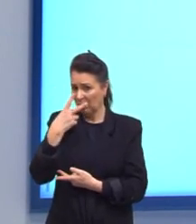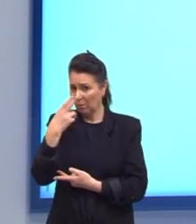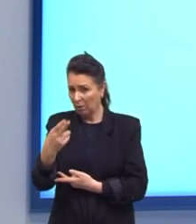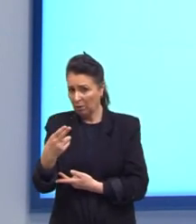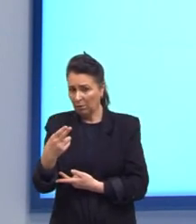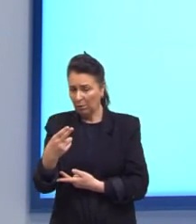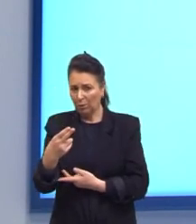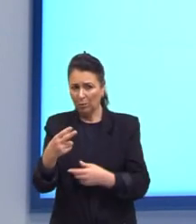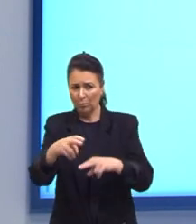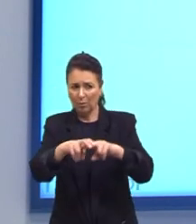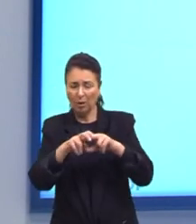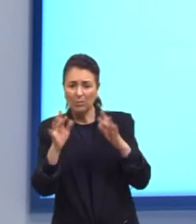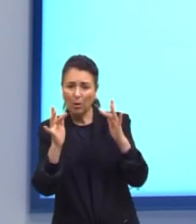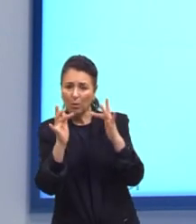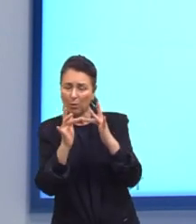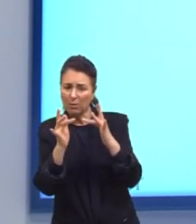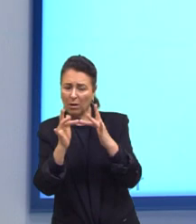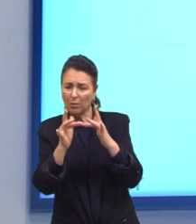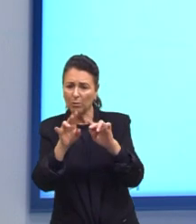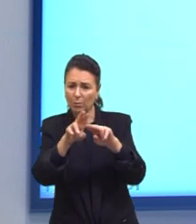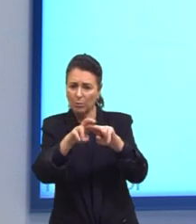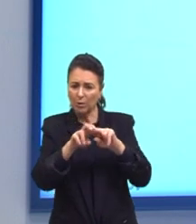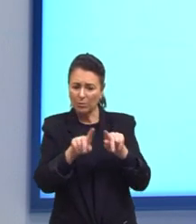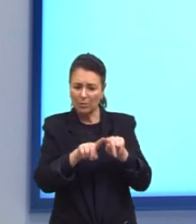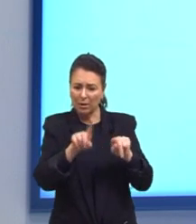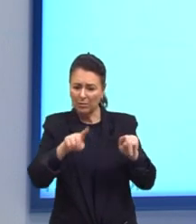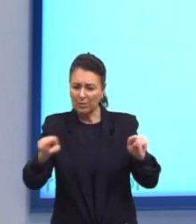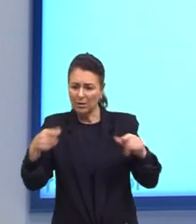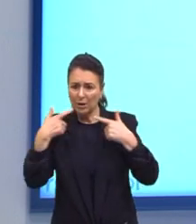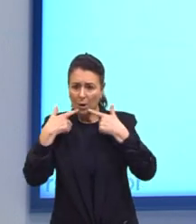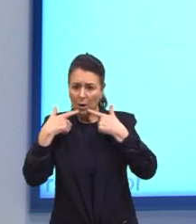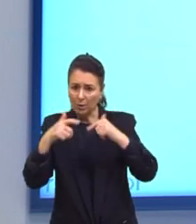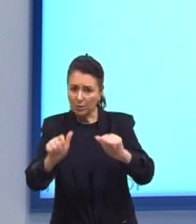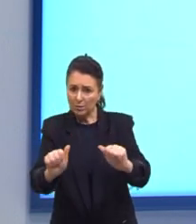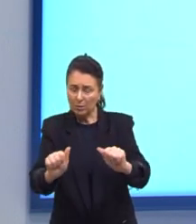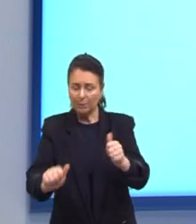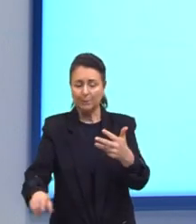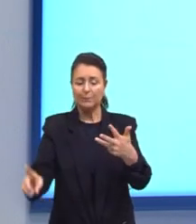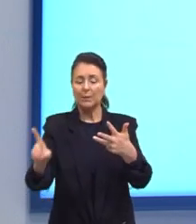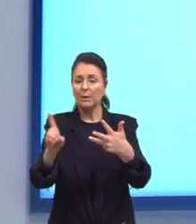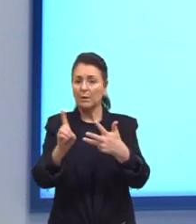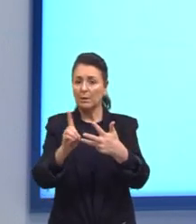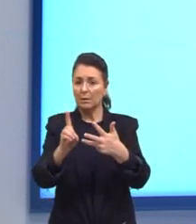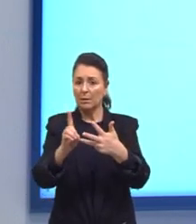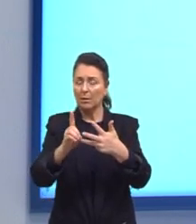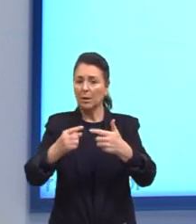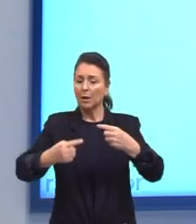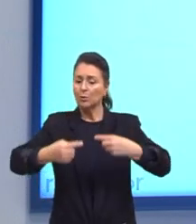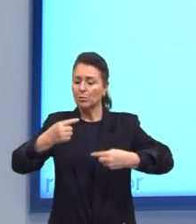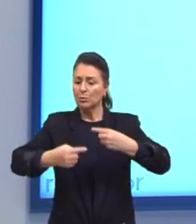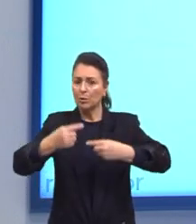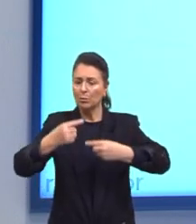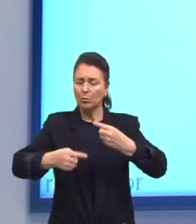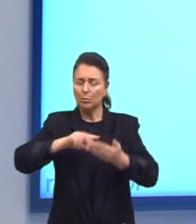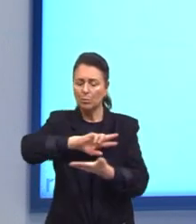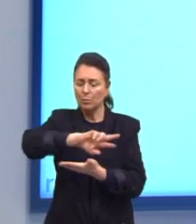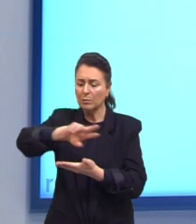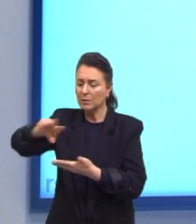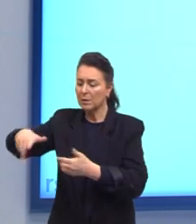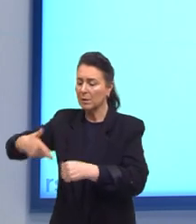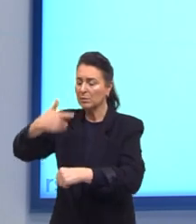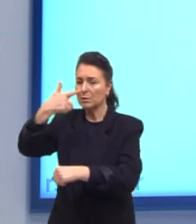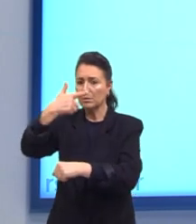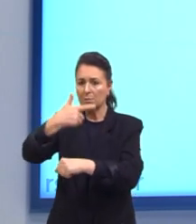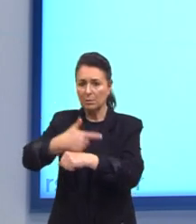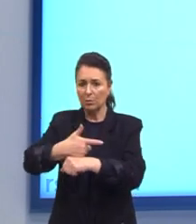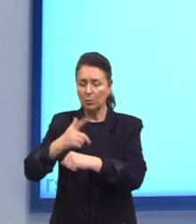contato com essa variação? Letra D Discute a diversidade lexical De